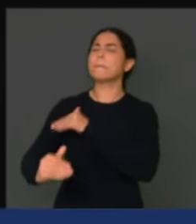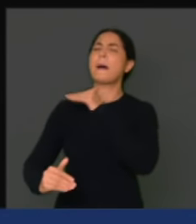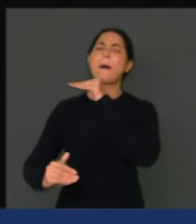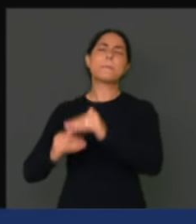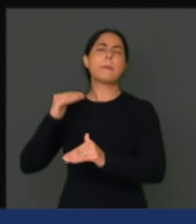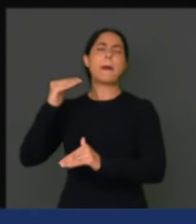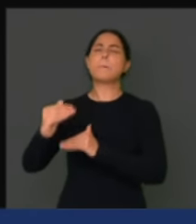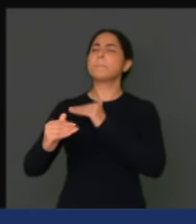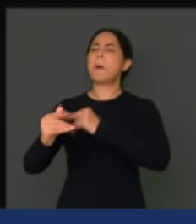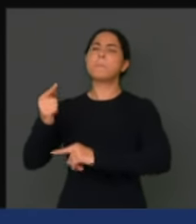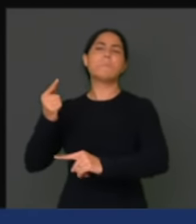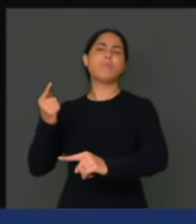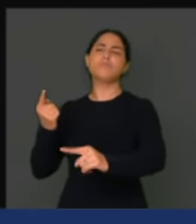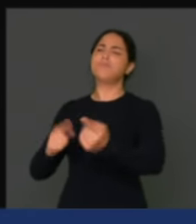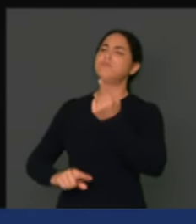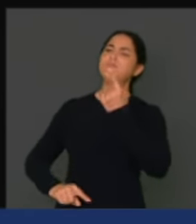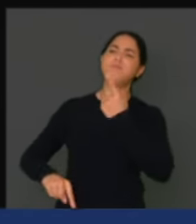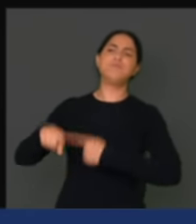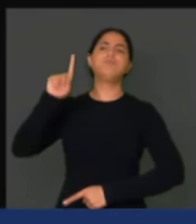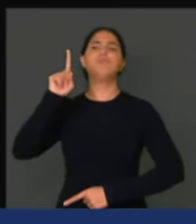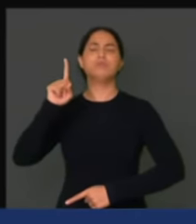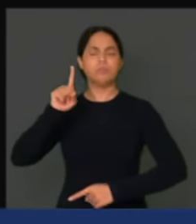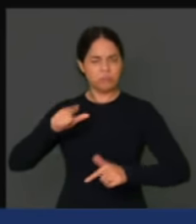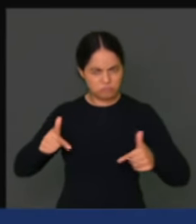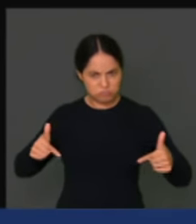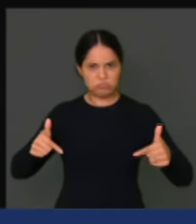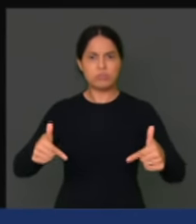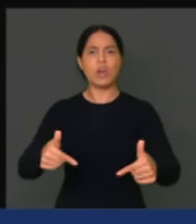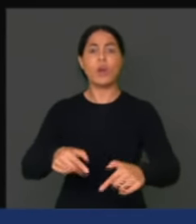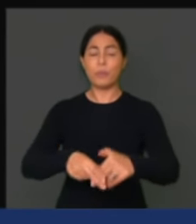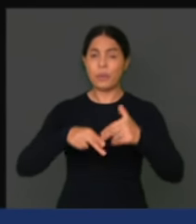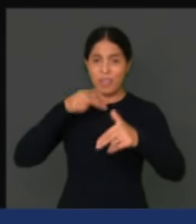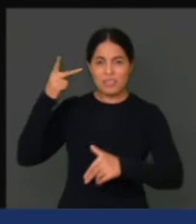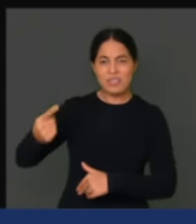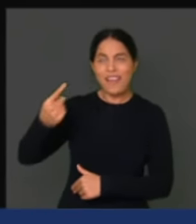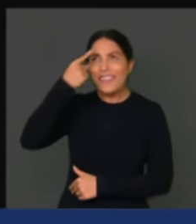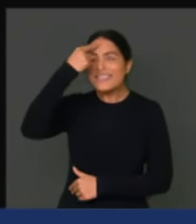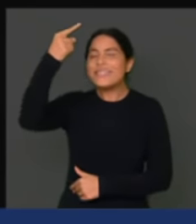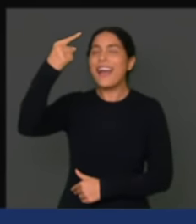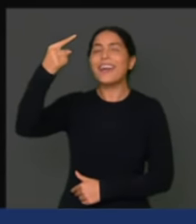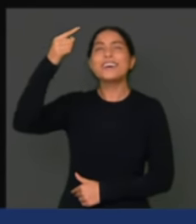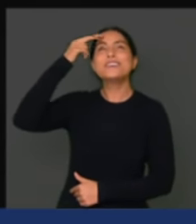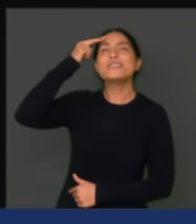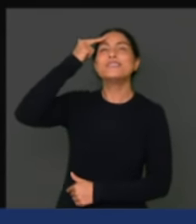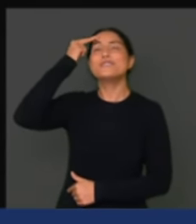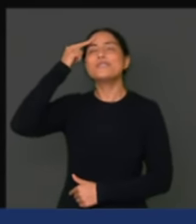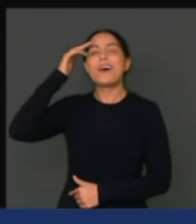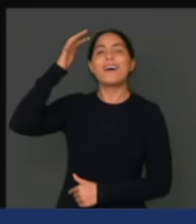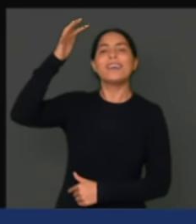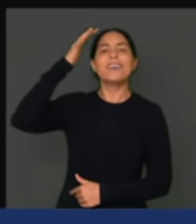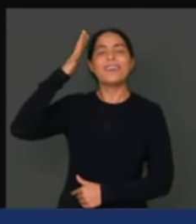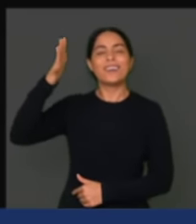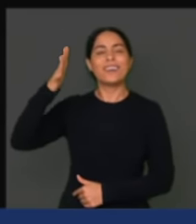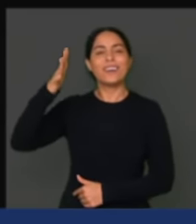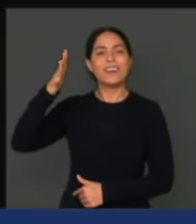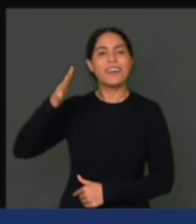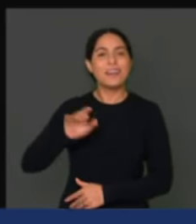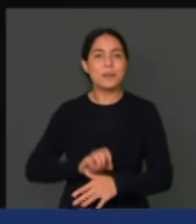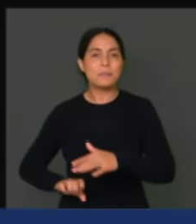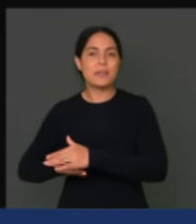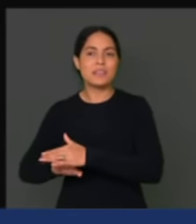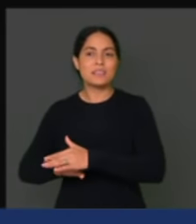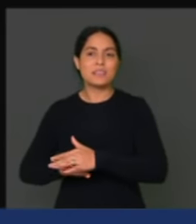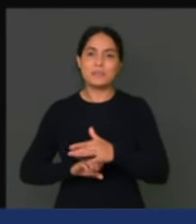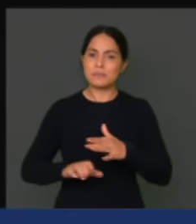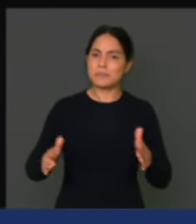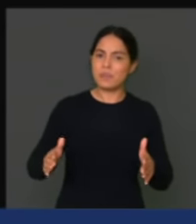levar a fim e ao cabo as suas ideias e os seus sonhos de construir uma pequena, uma micro empresa ou até uma grande empresa.